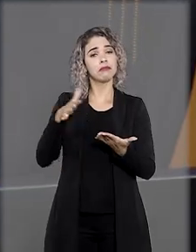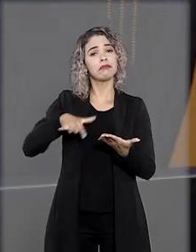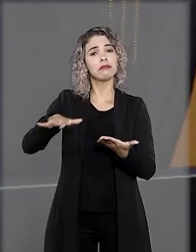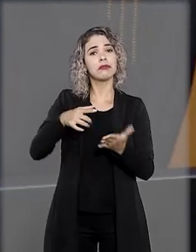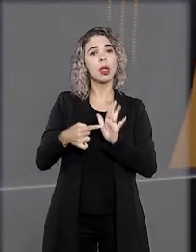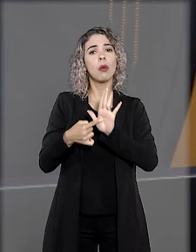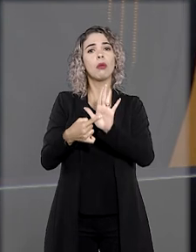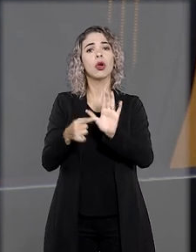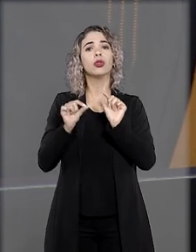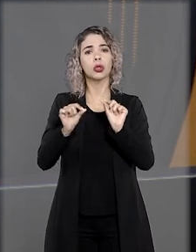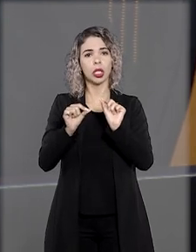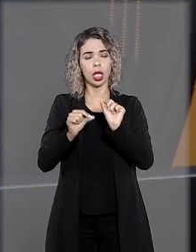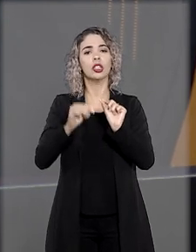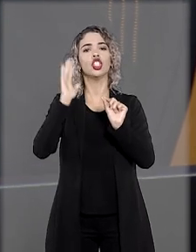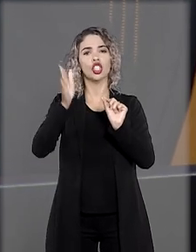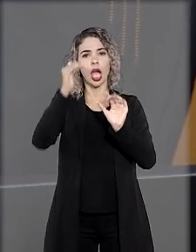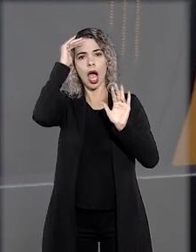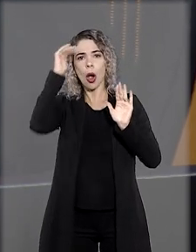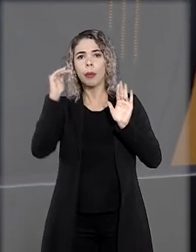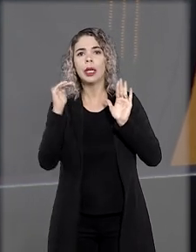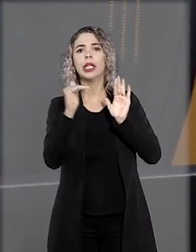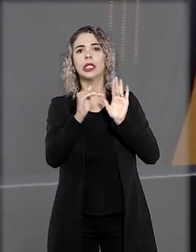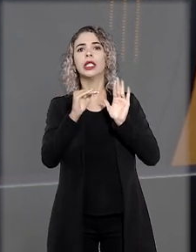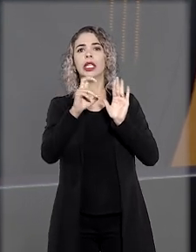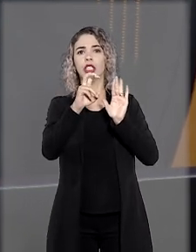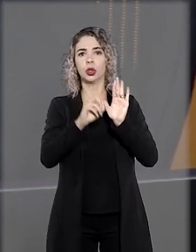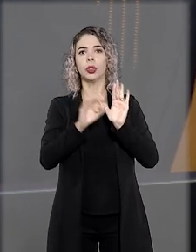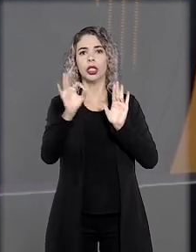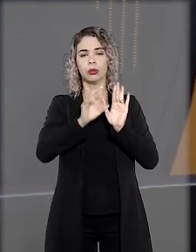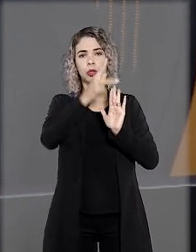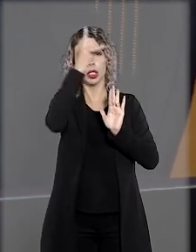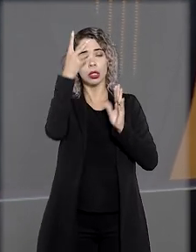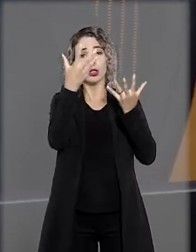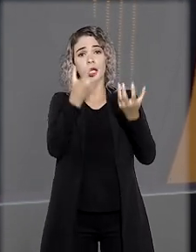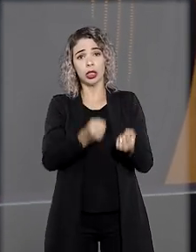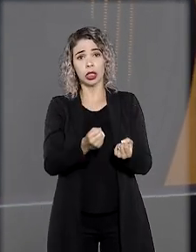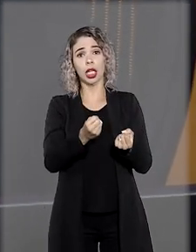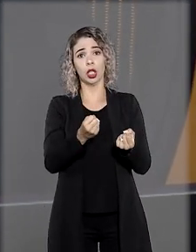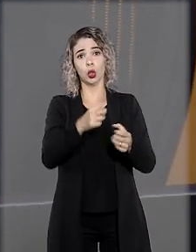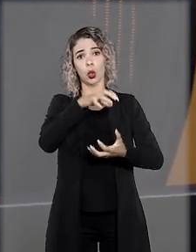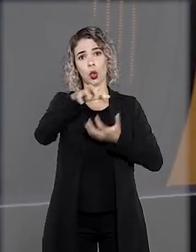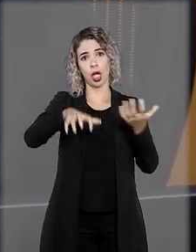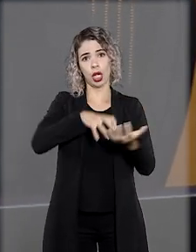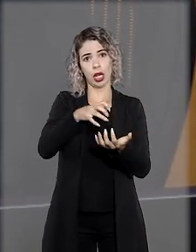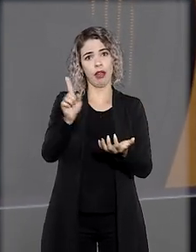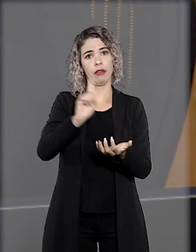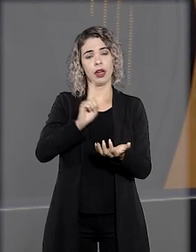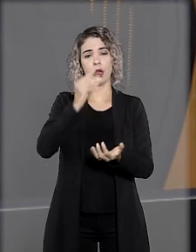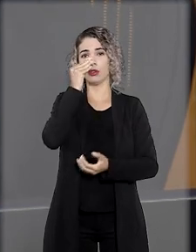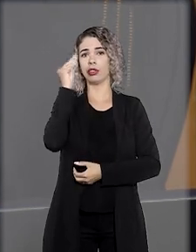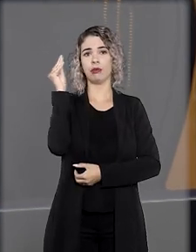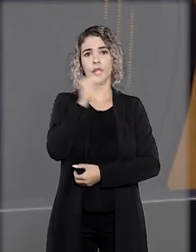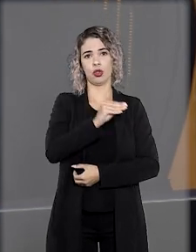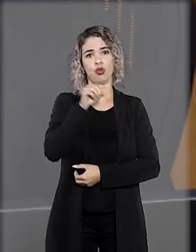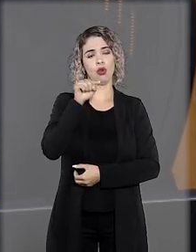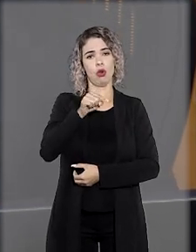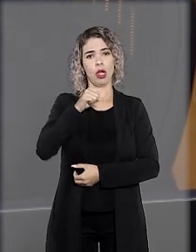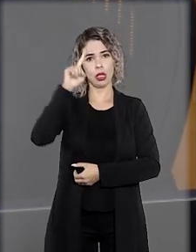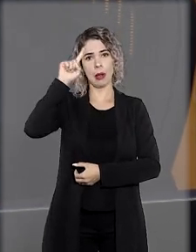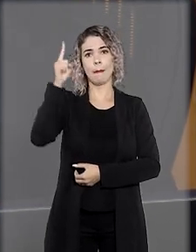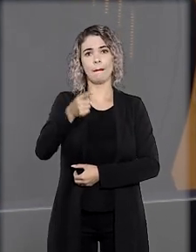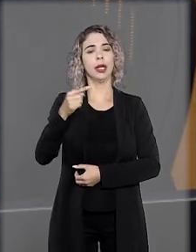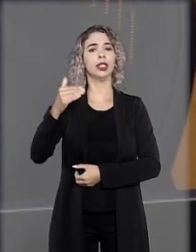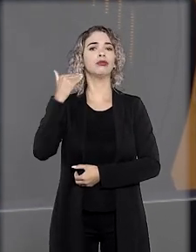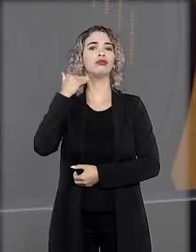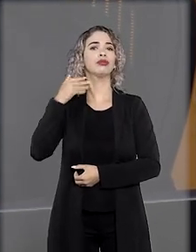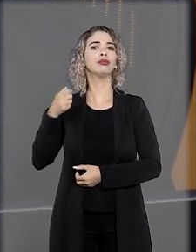que supostamente demonstraria o contingenciamento aderido à greve e, com isso, a não ocorrência de descumprimento da liminar